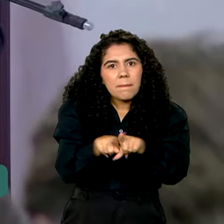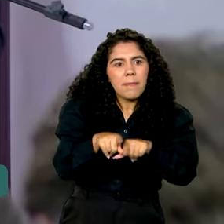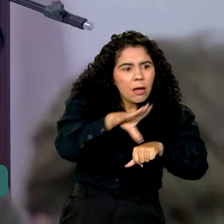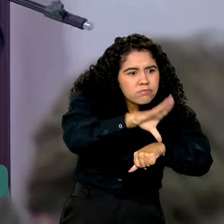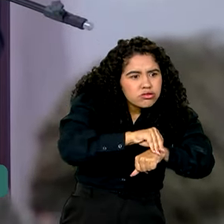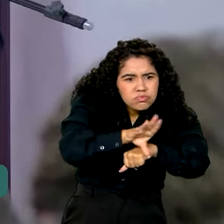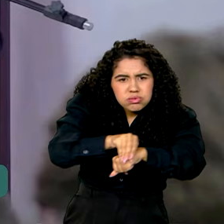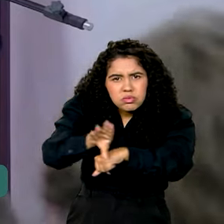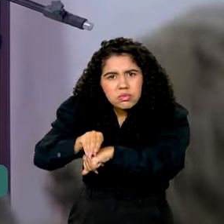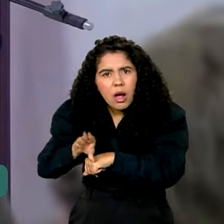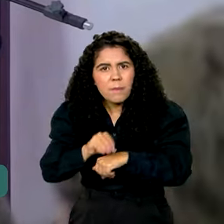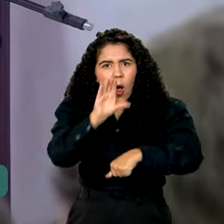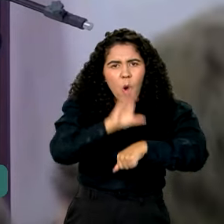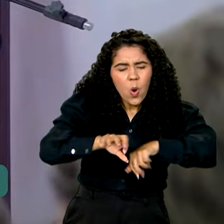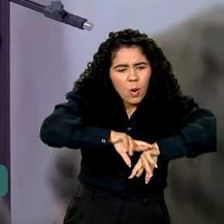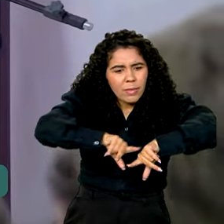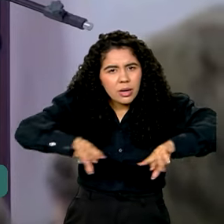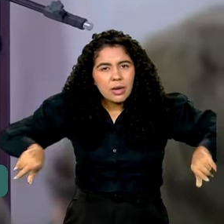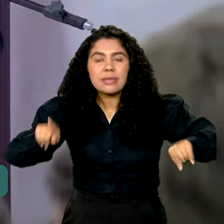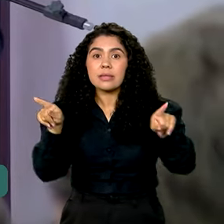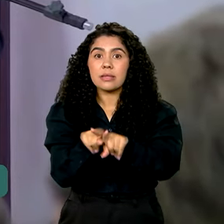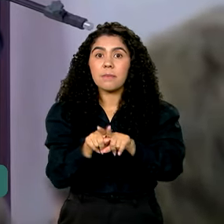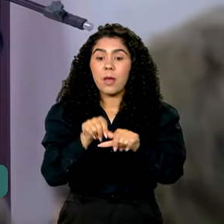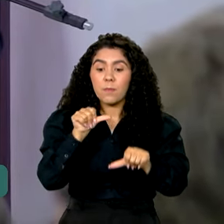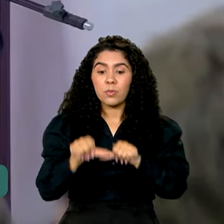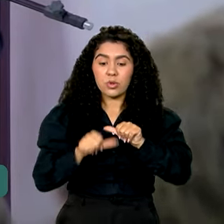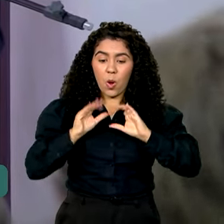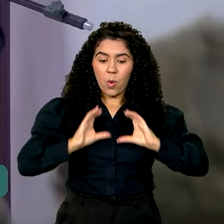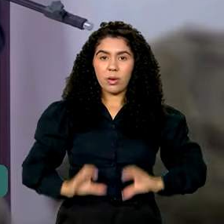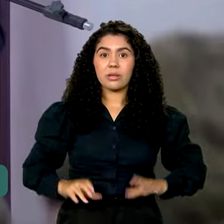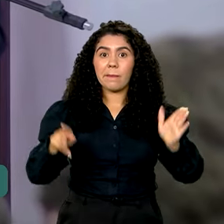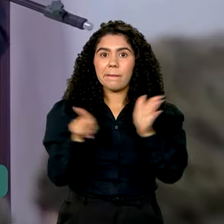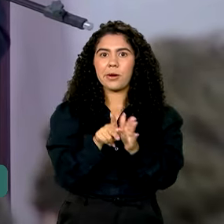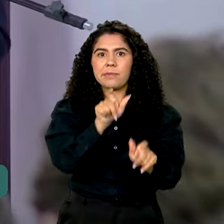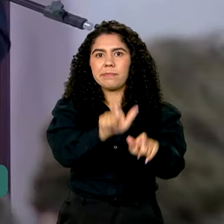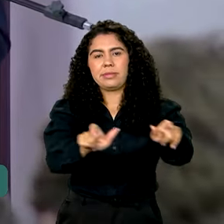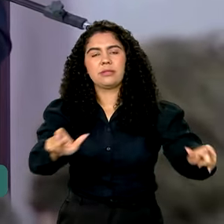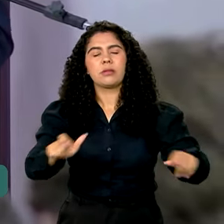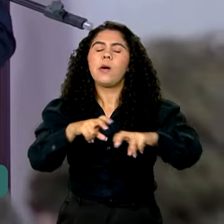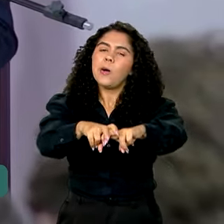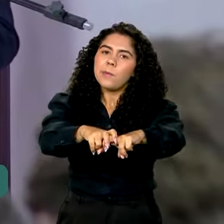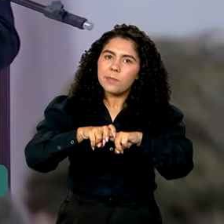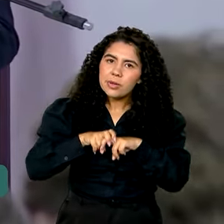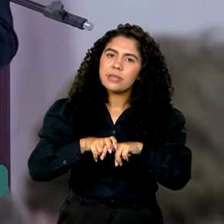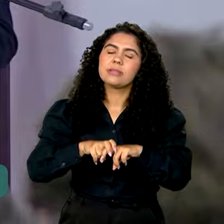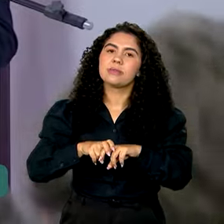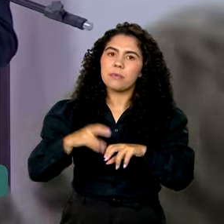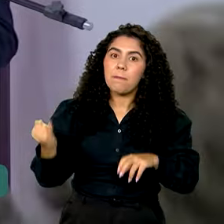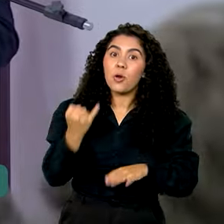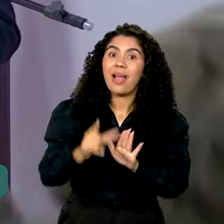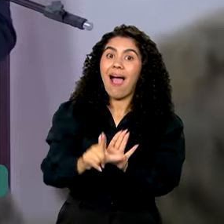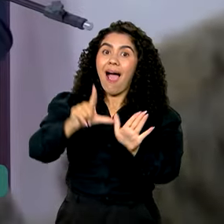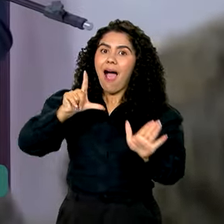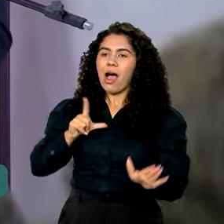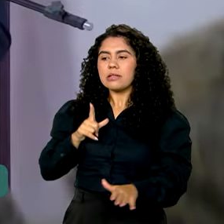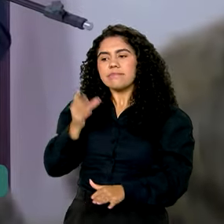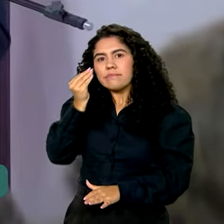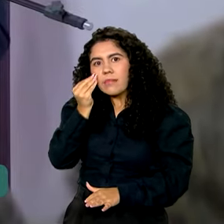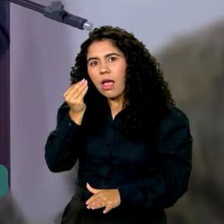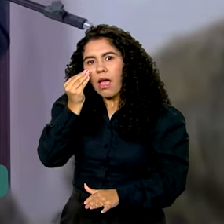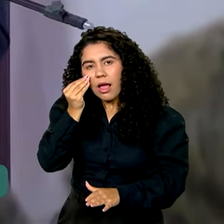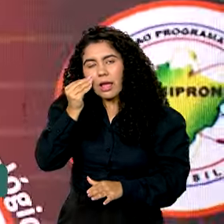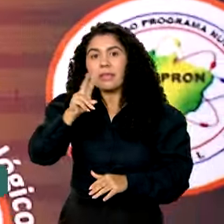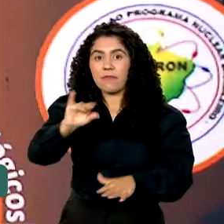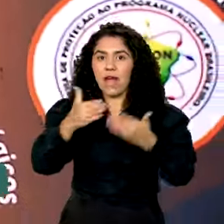isso envolve também uma mudança de comportamento das pessoas. Por isso a importância desses testes, que vão começar no